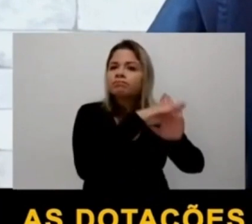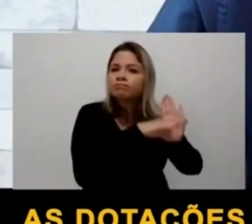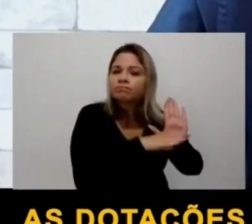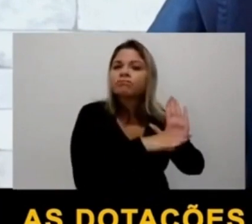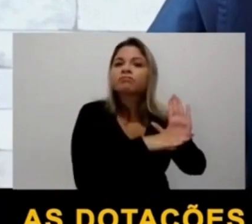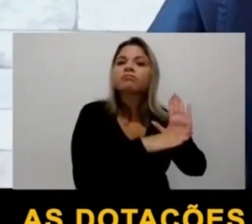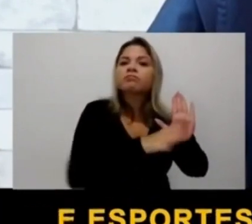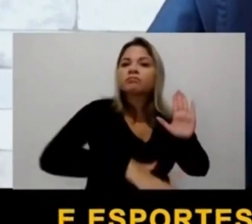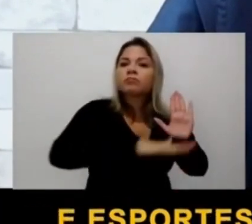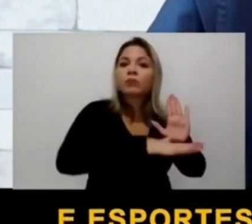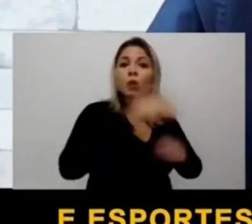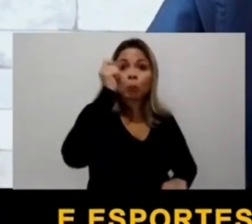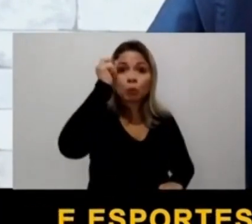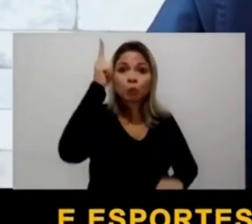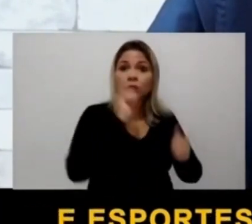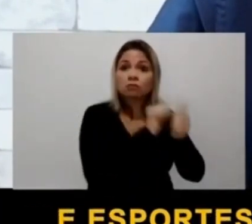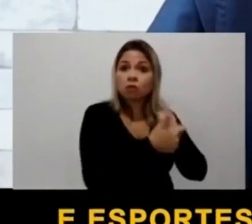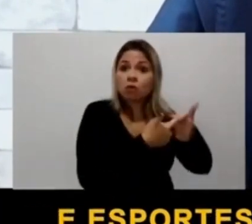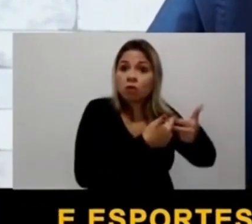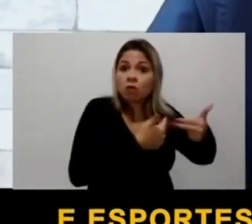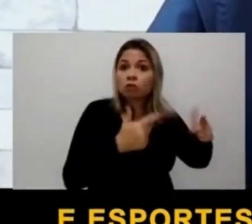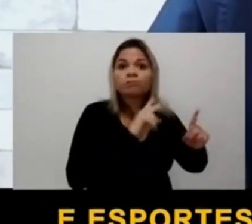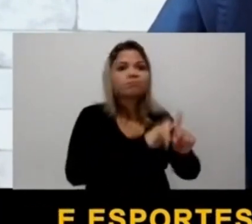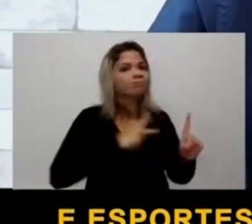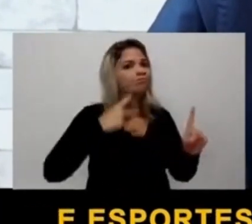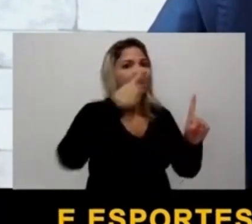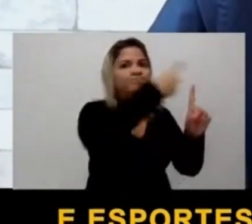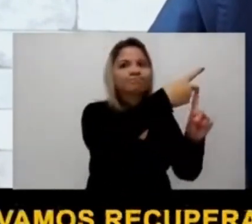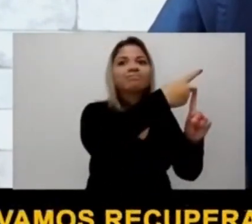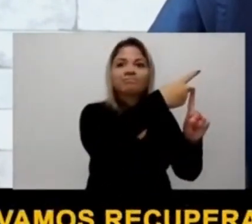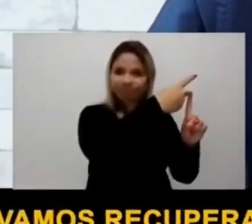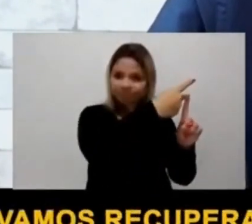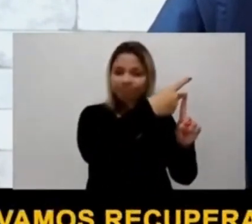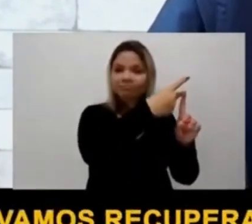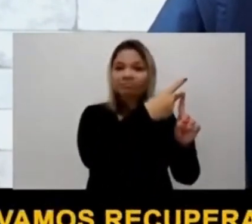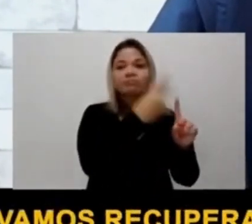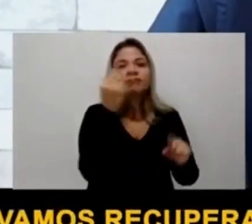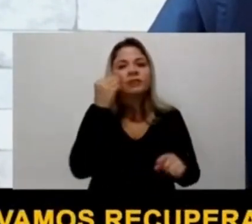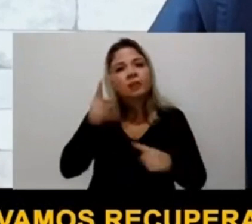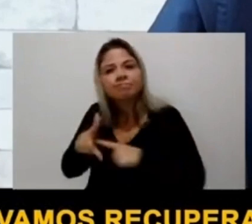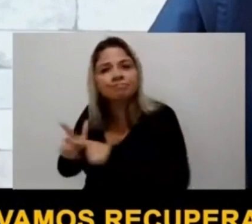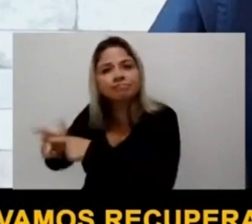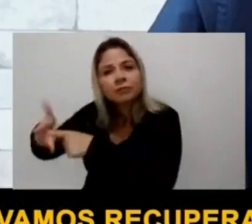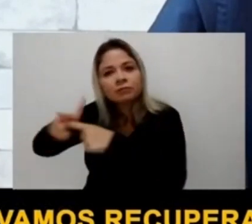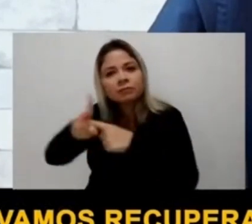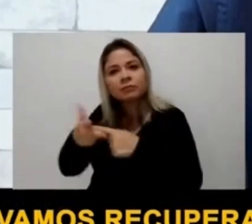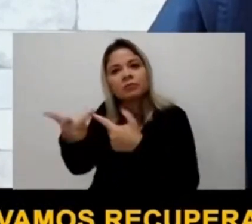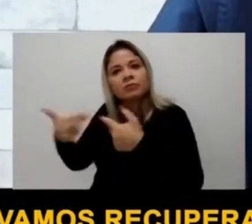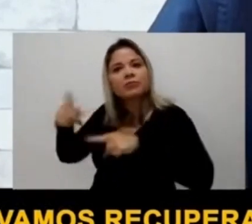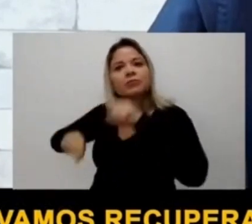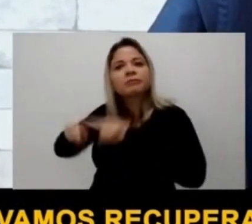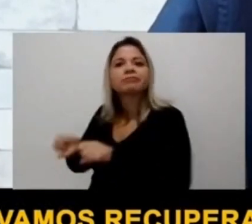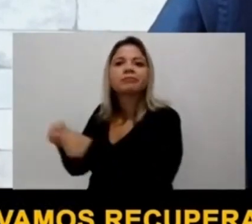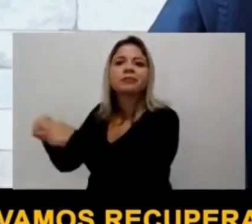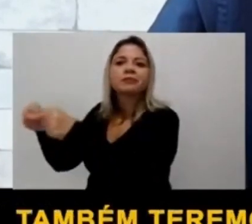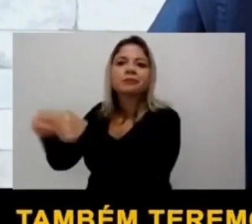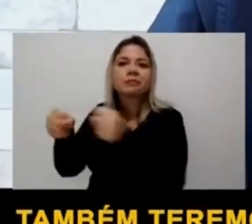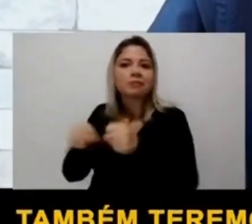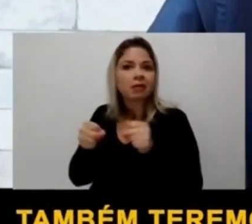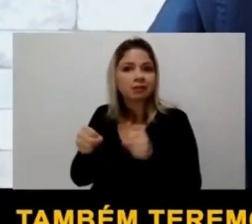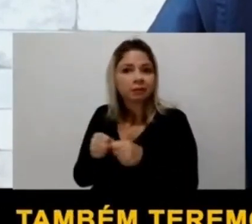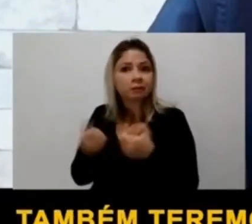das áreas de cultura e esporte serão duplicadas em meu governo. Vamos recuperar os equipamentos públicos deteriorados.